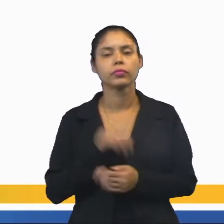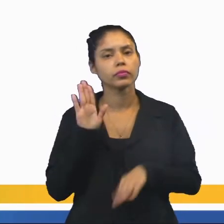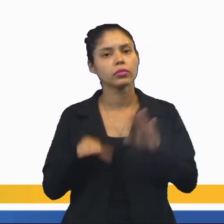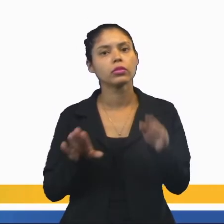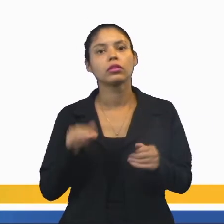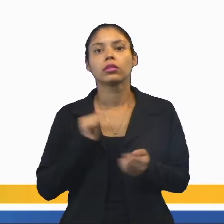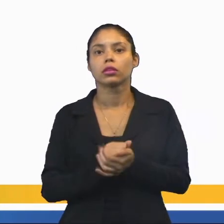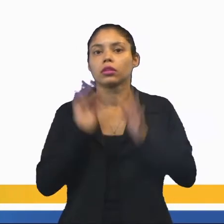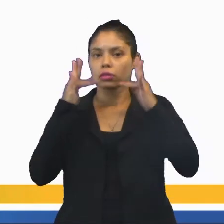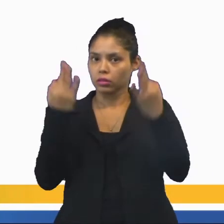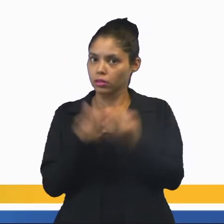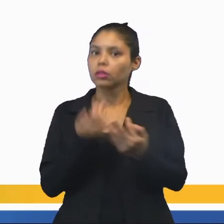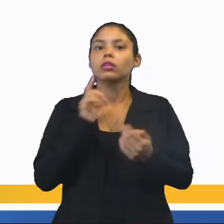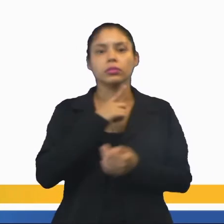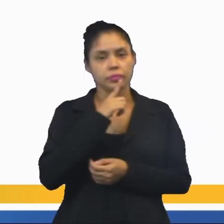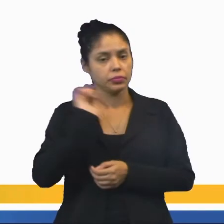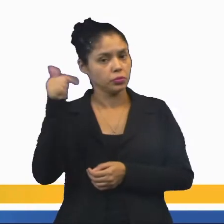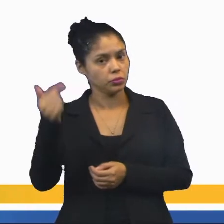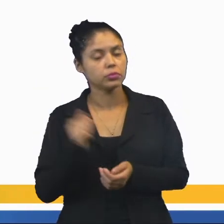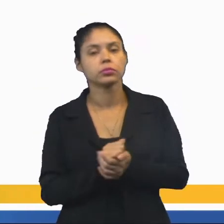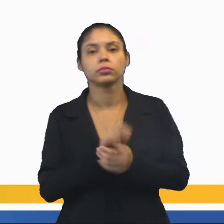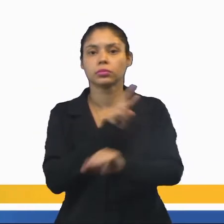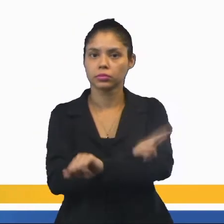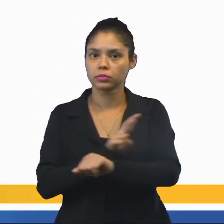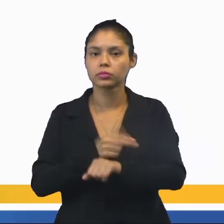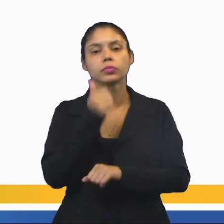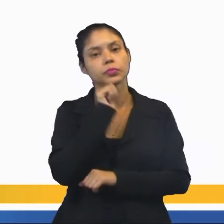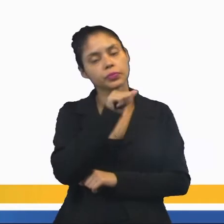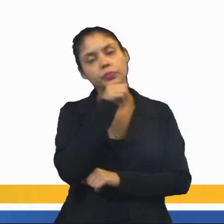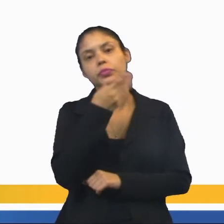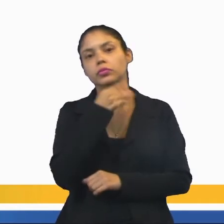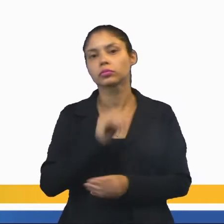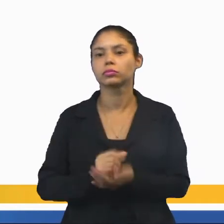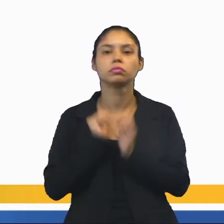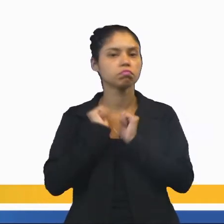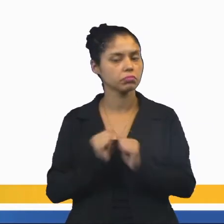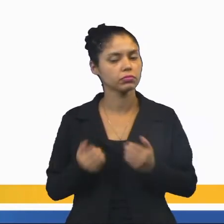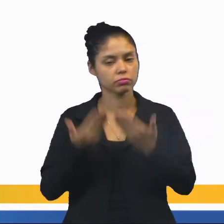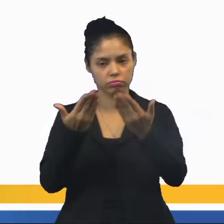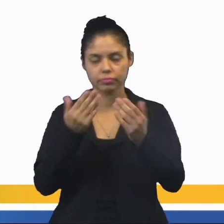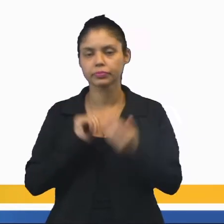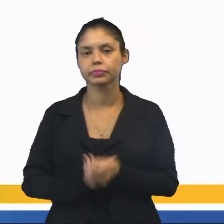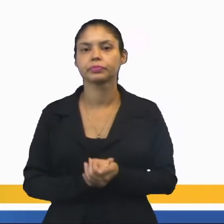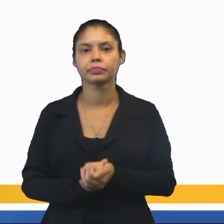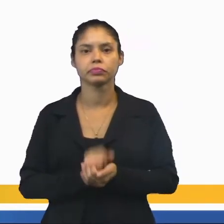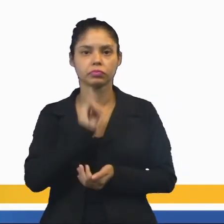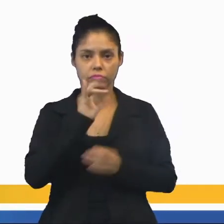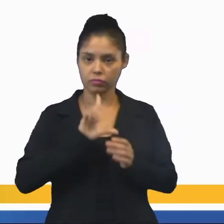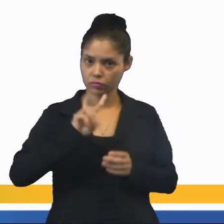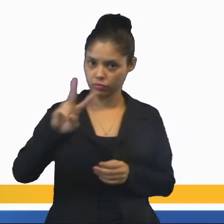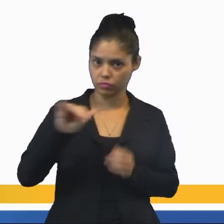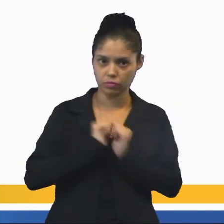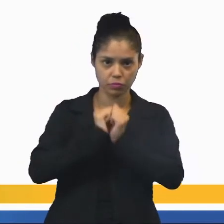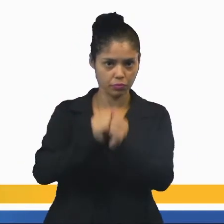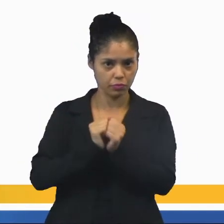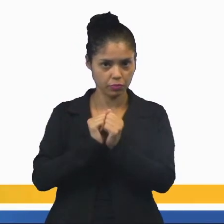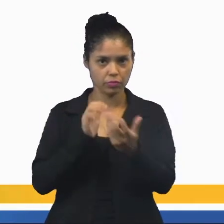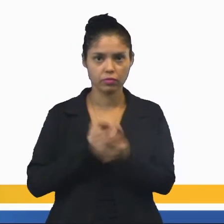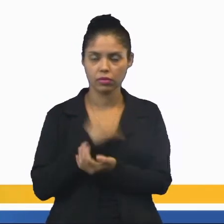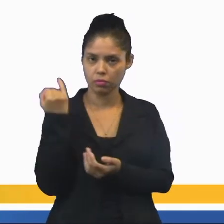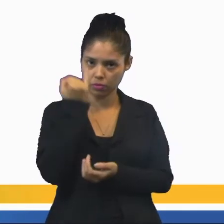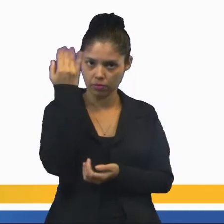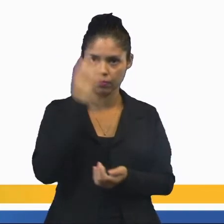repente, você na sua família tem um parente que é de outra religião. Teu pai e tua mãe autorizam, enfim, ou seu pai e sua mãe vão com você. É